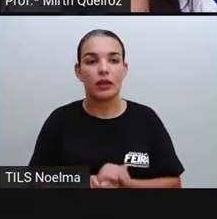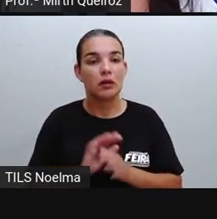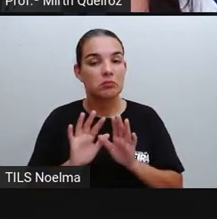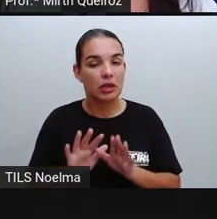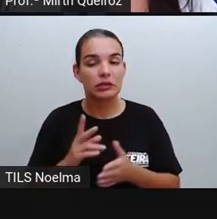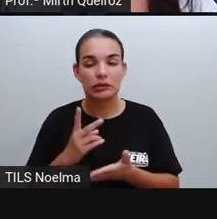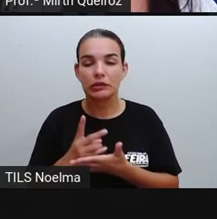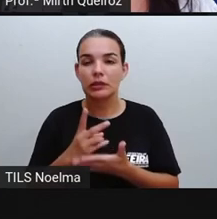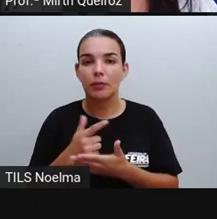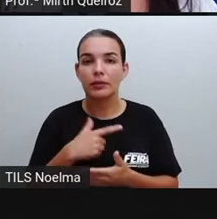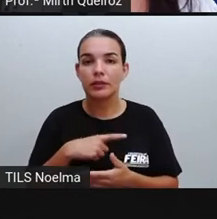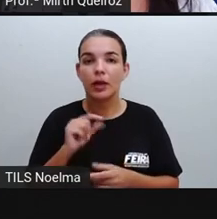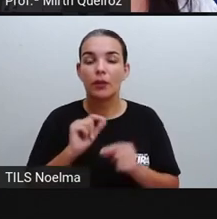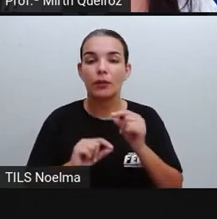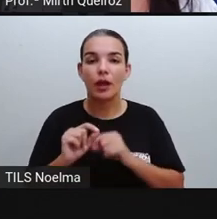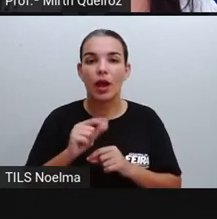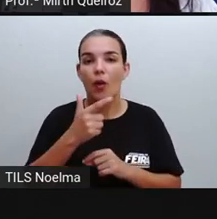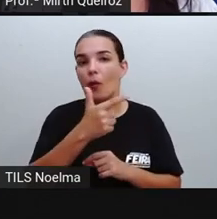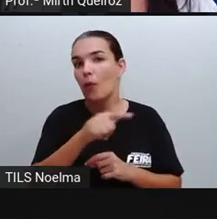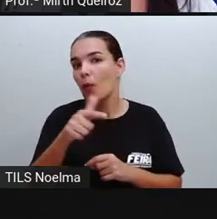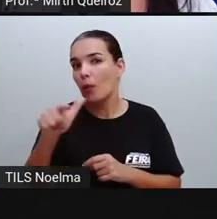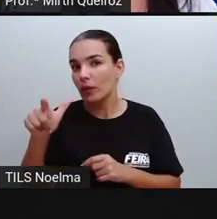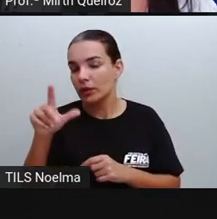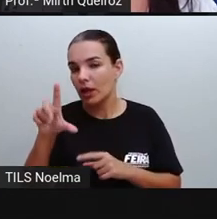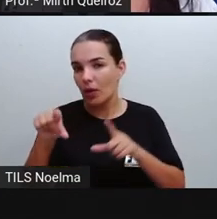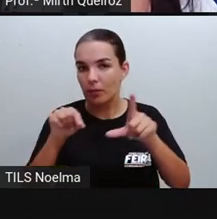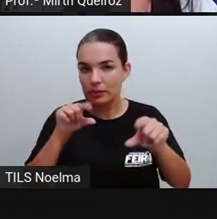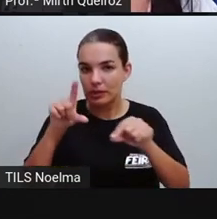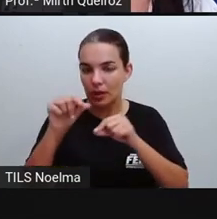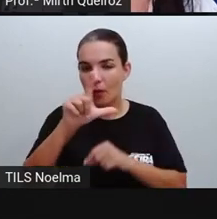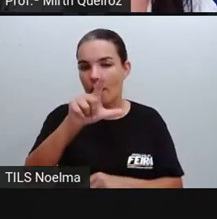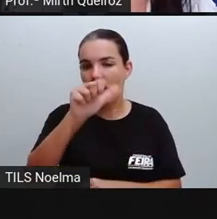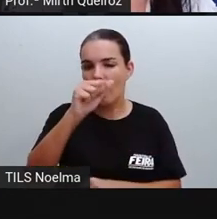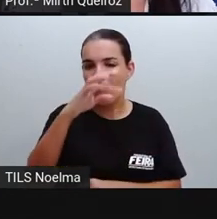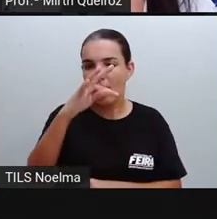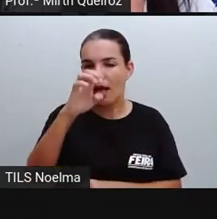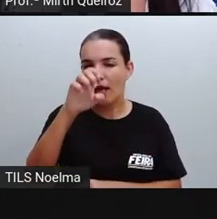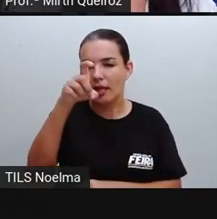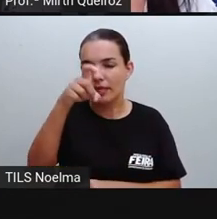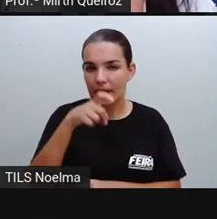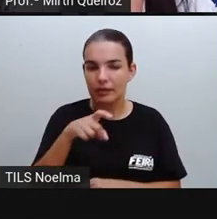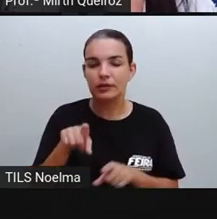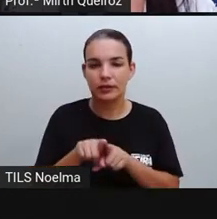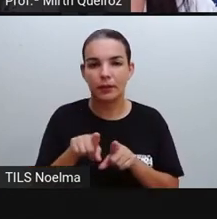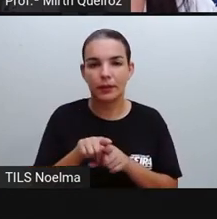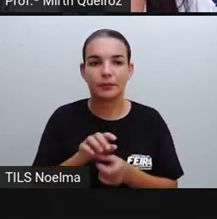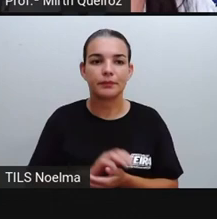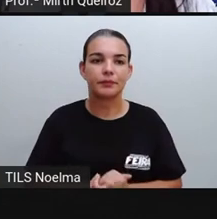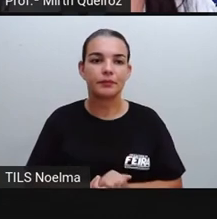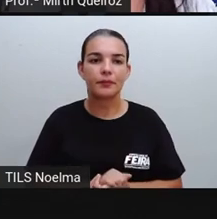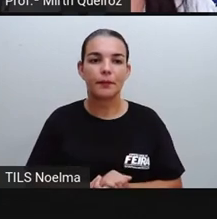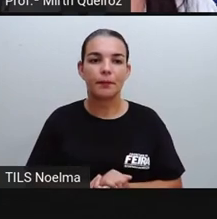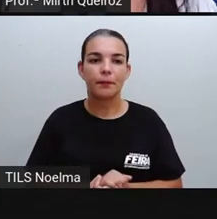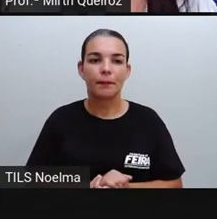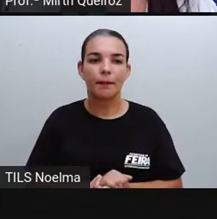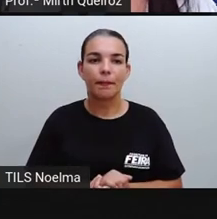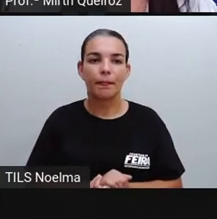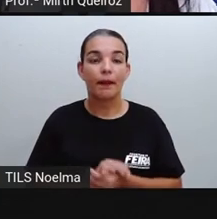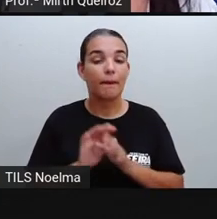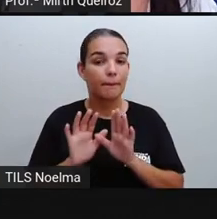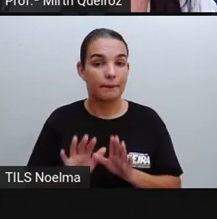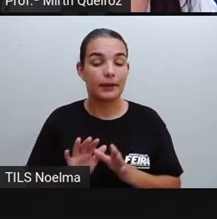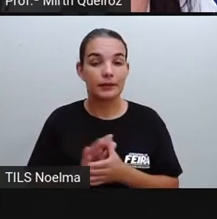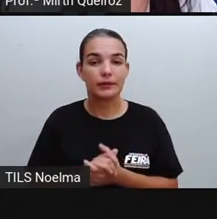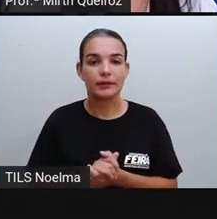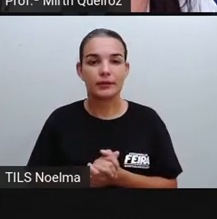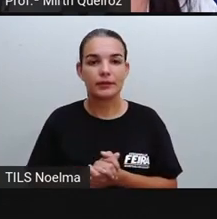outra opção que é o látex, né? É da seringueira que são utilizados aí na fabricação de borracha também. Mas,